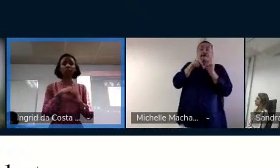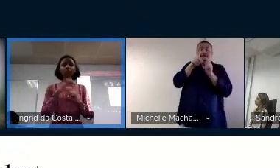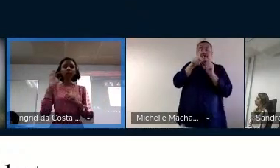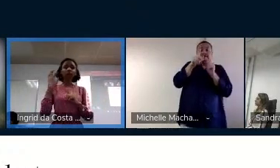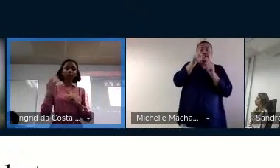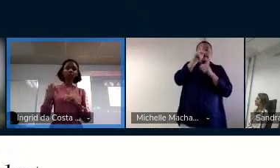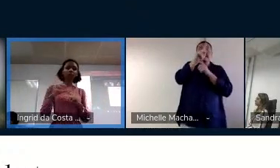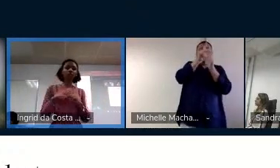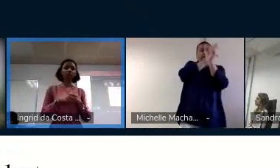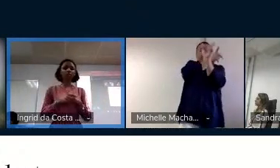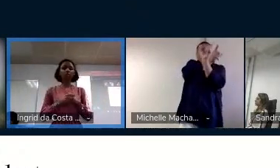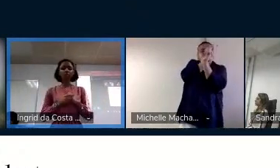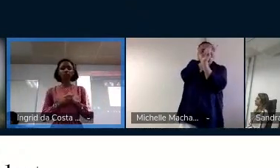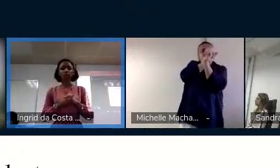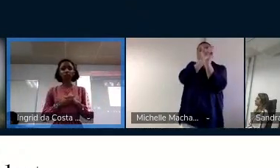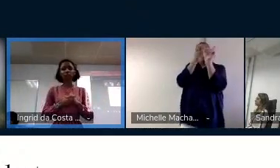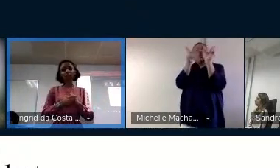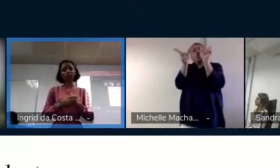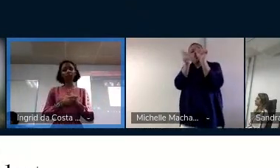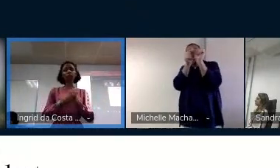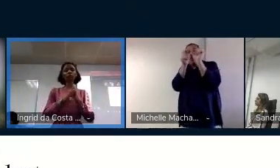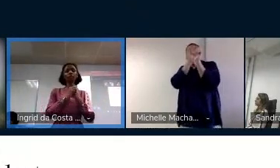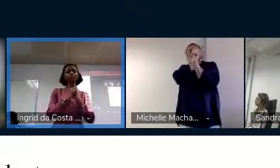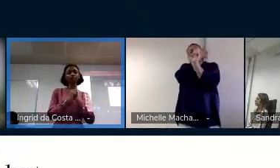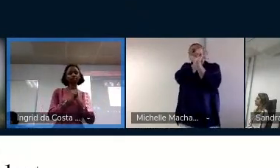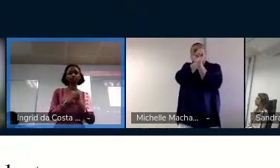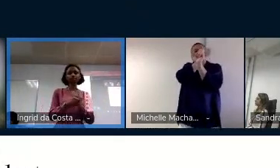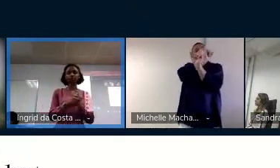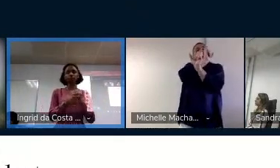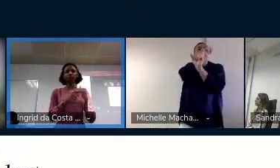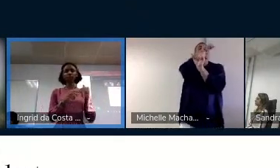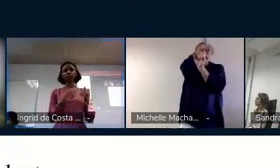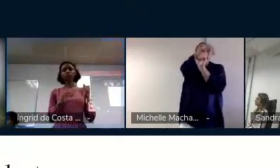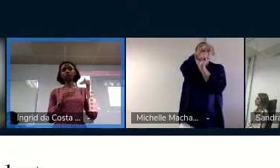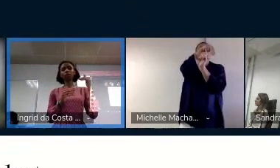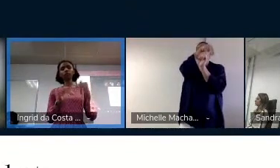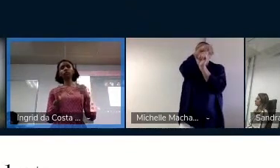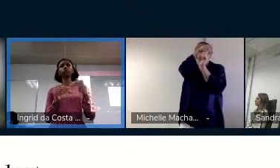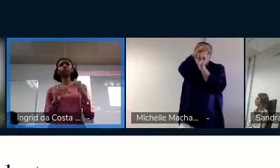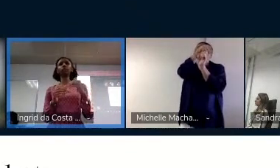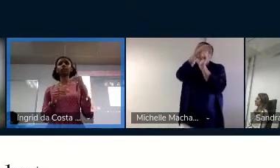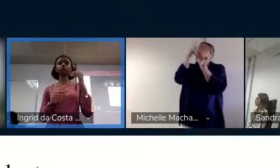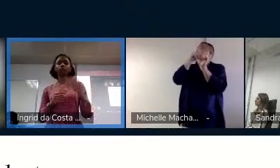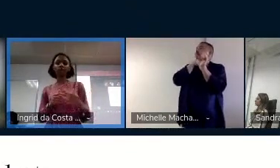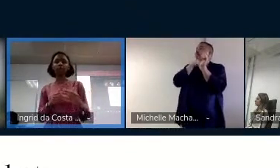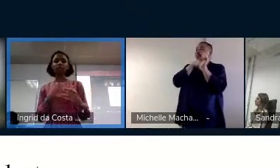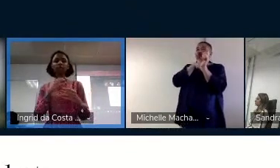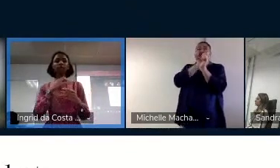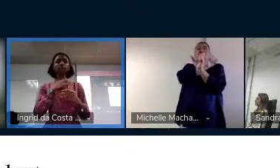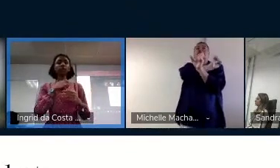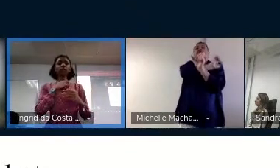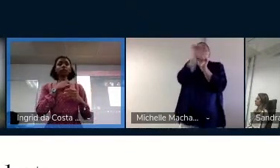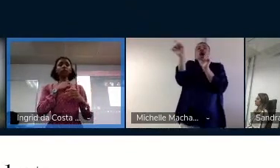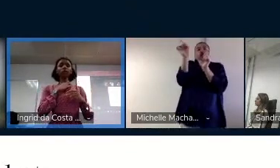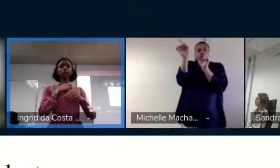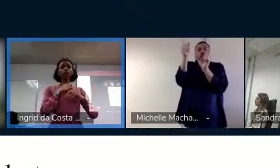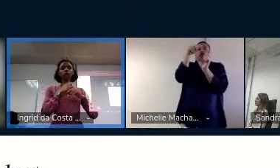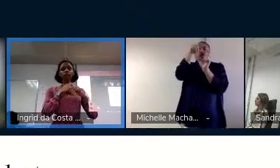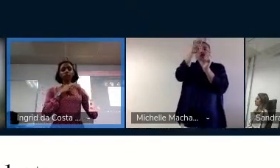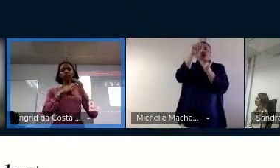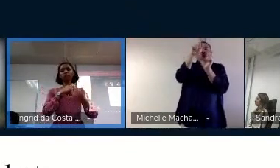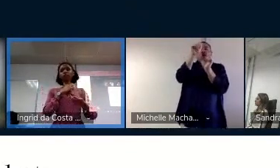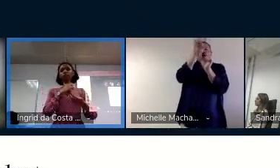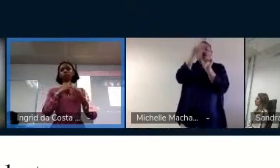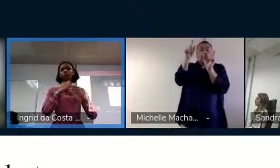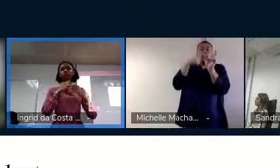específico. Aqui, no caso desse dado, foi o prefixo in. Geralmente, tem um significado de negação. E